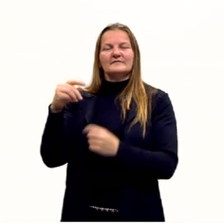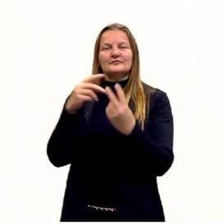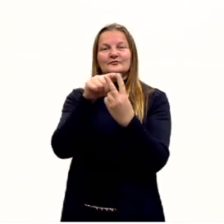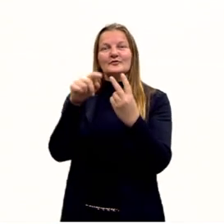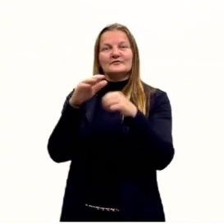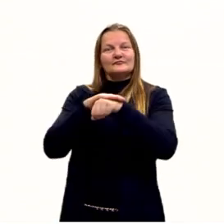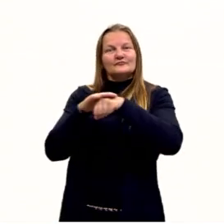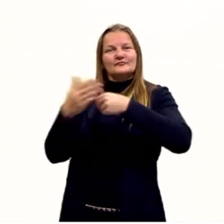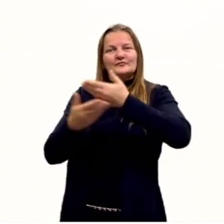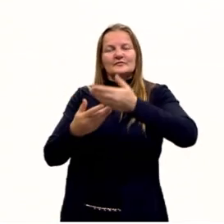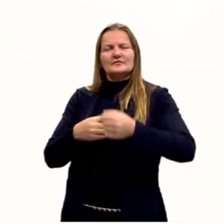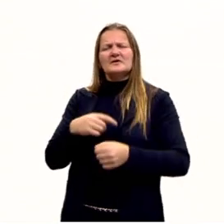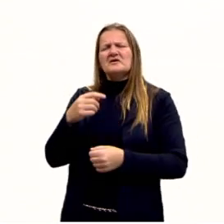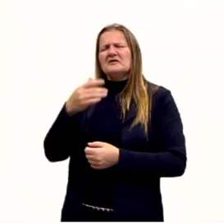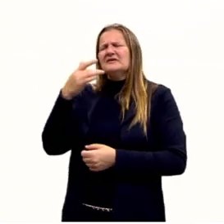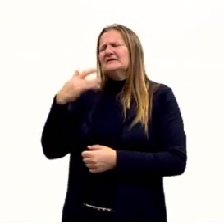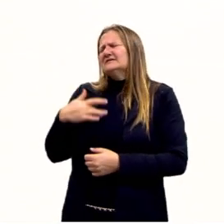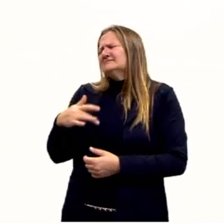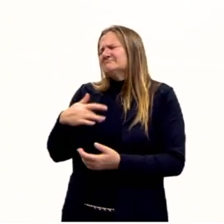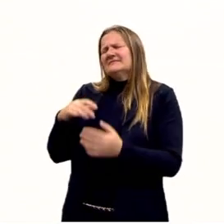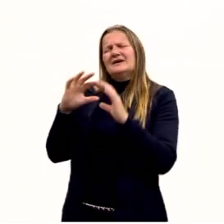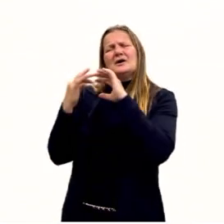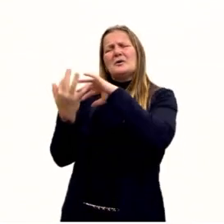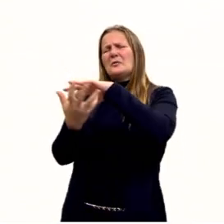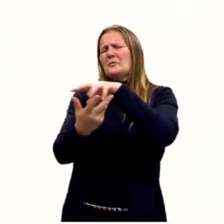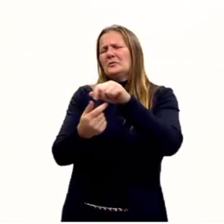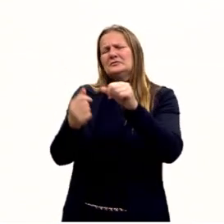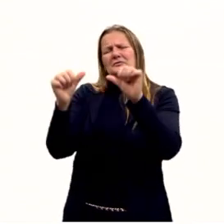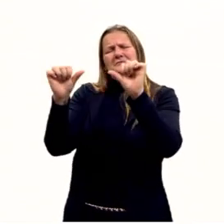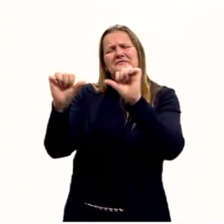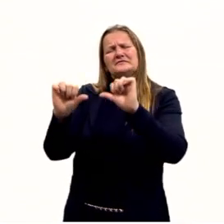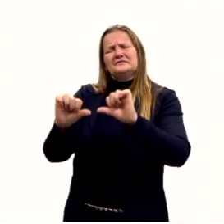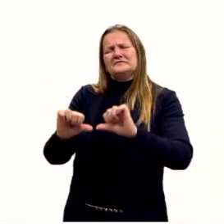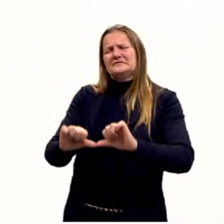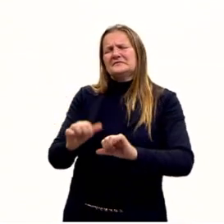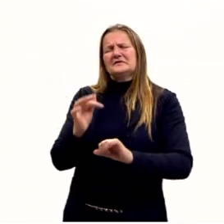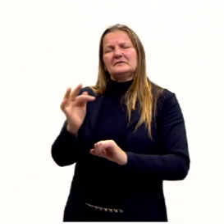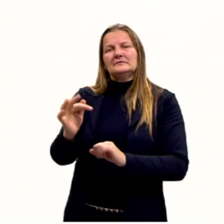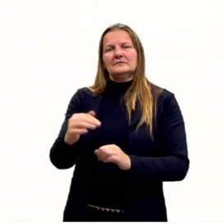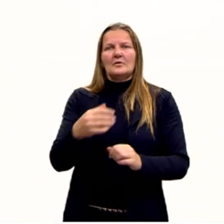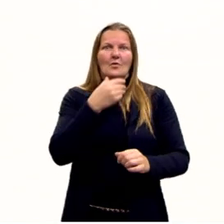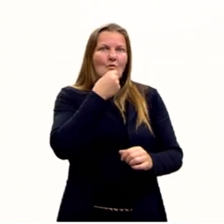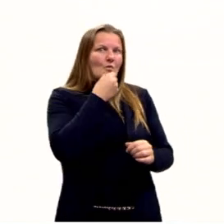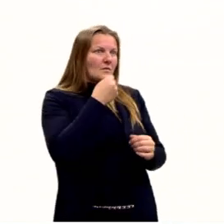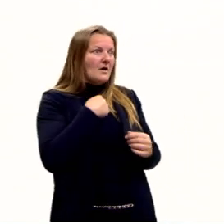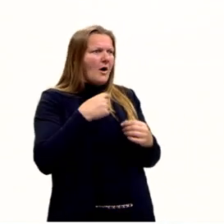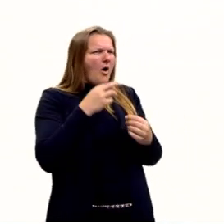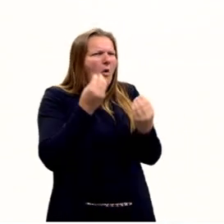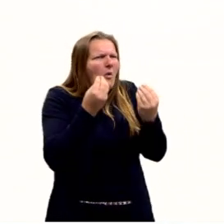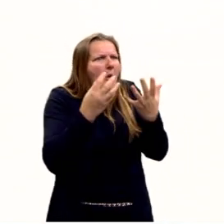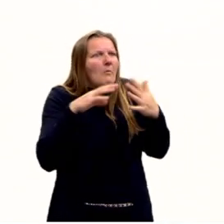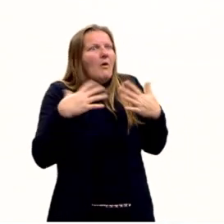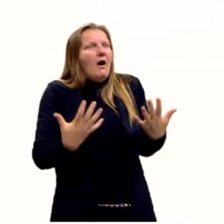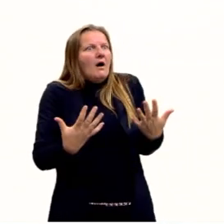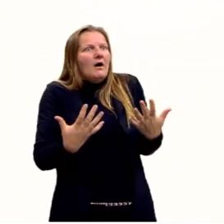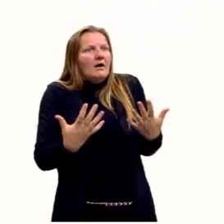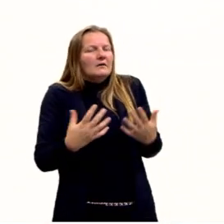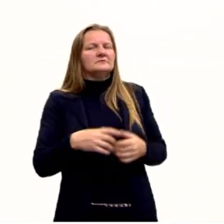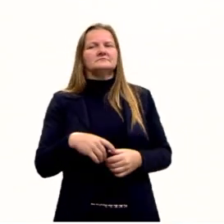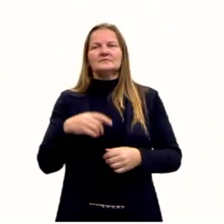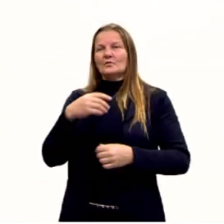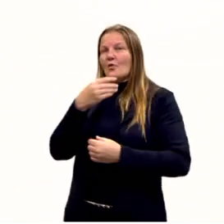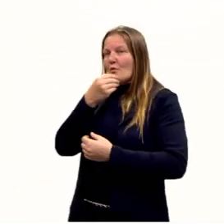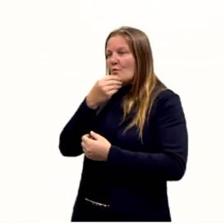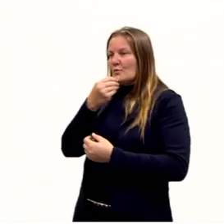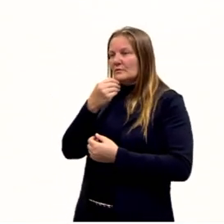Calvin diz, pena que o mundo vai acabar em breve. E o Haroldo responde, como é que é? O